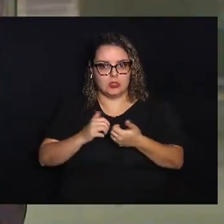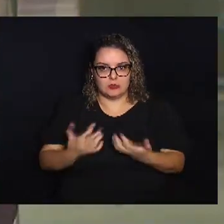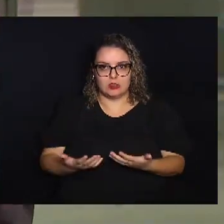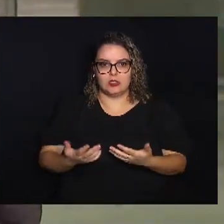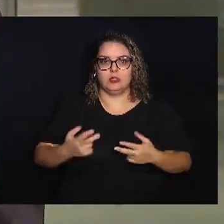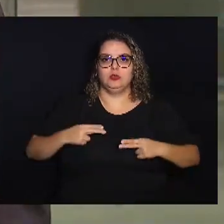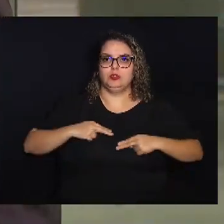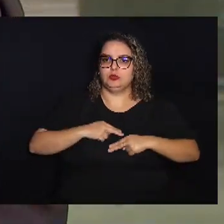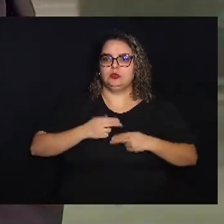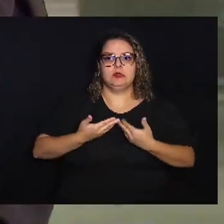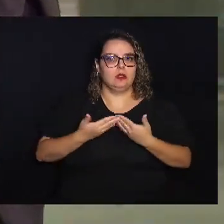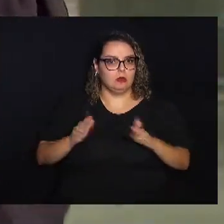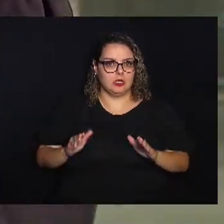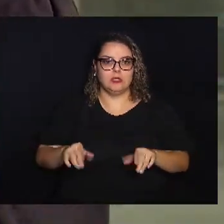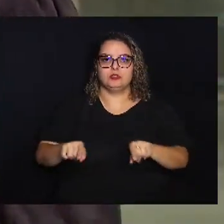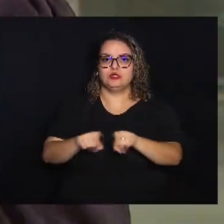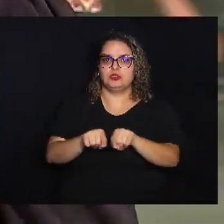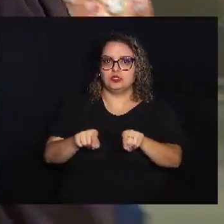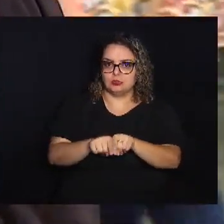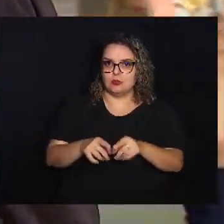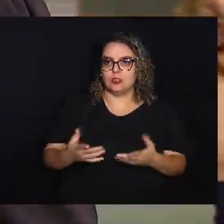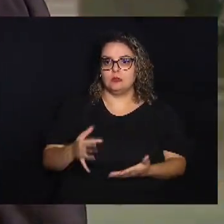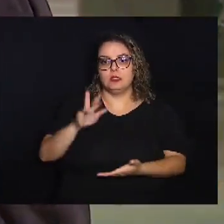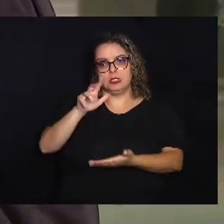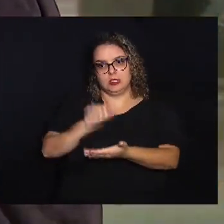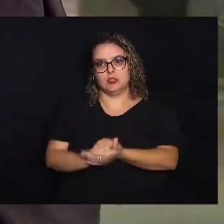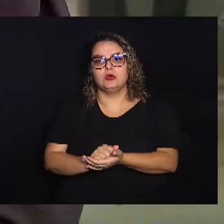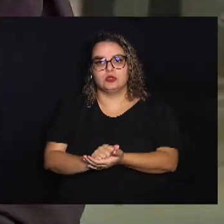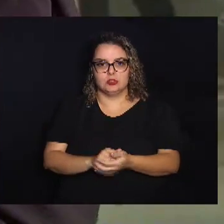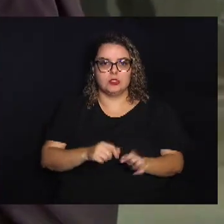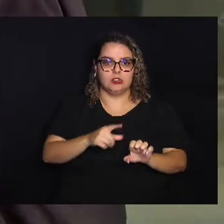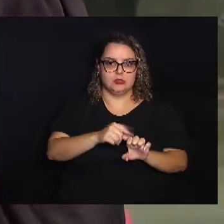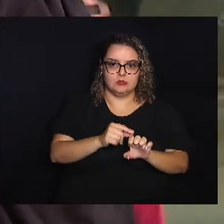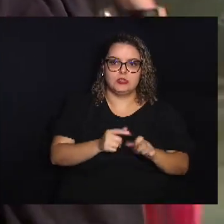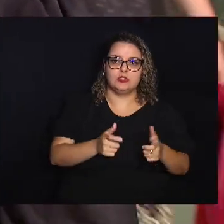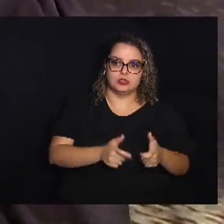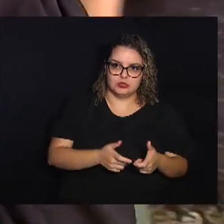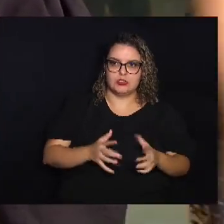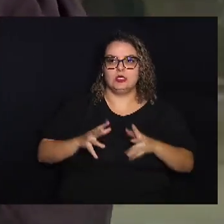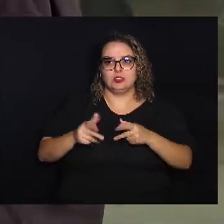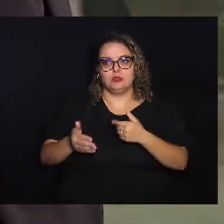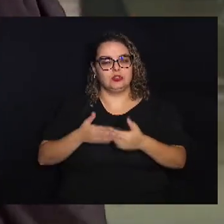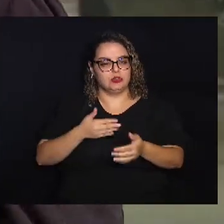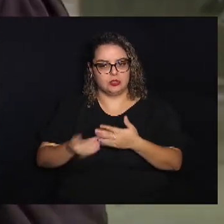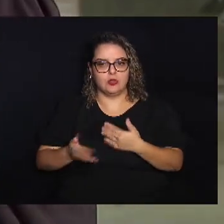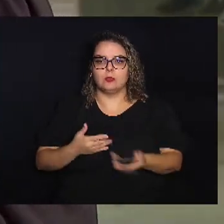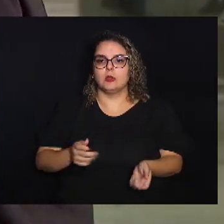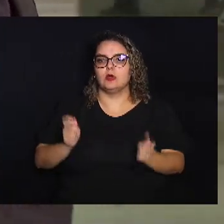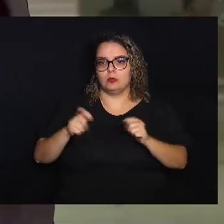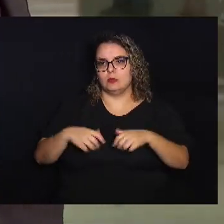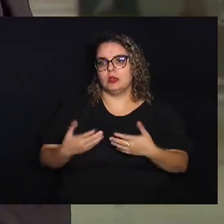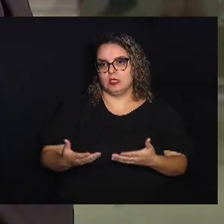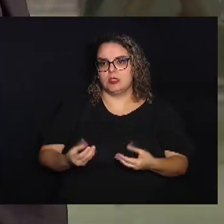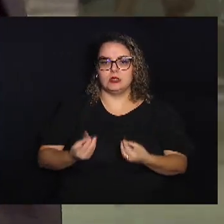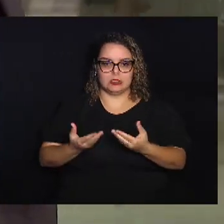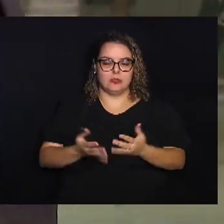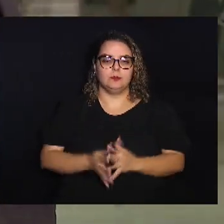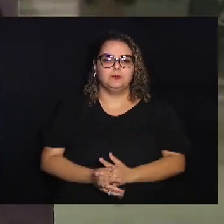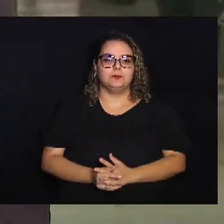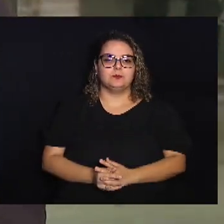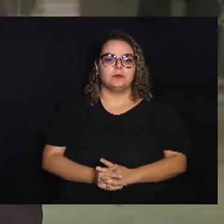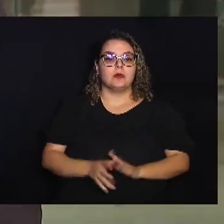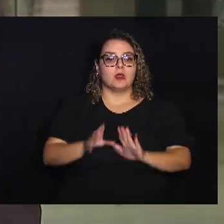SEBRAE está aqui à disposição inclusive para a inscrição desses micro empreendedores em toda e qualquer capacitação que ele oferta E a